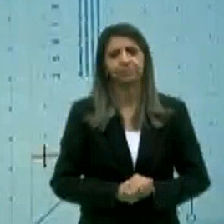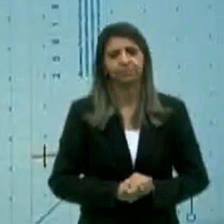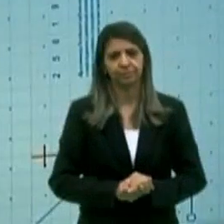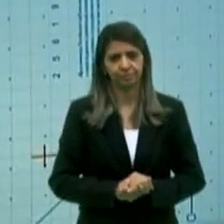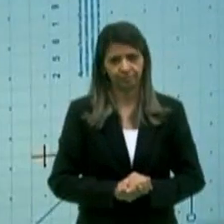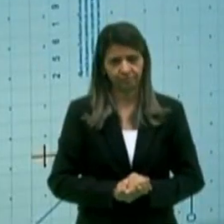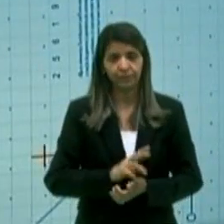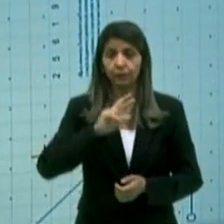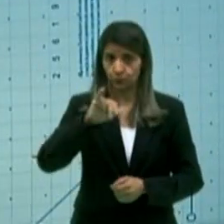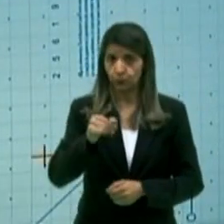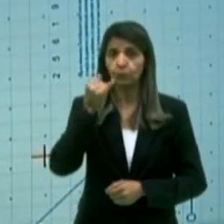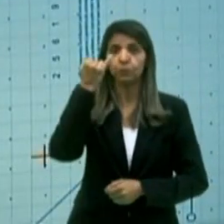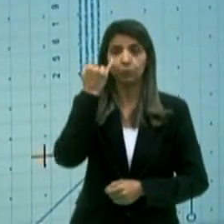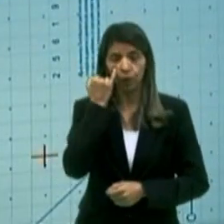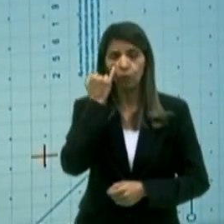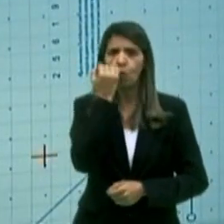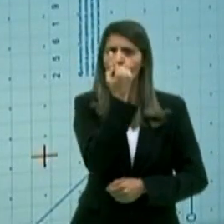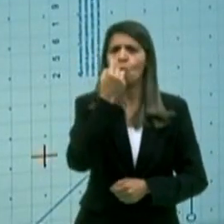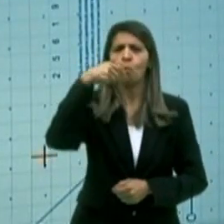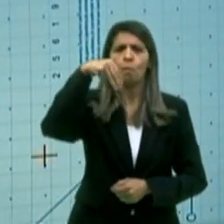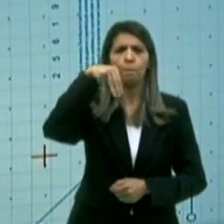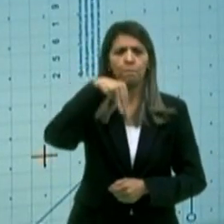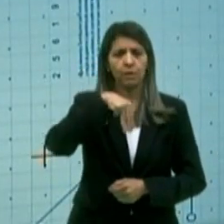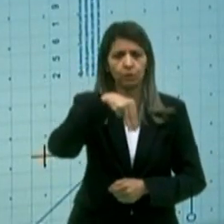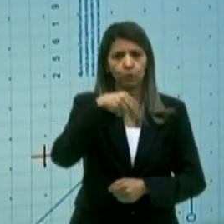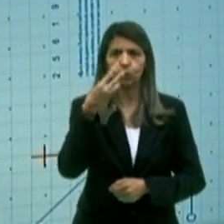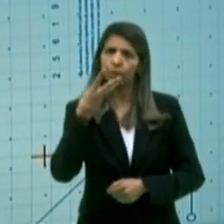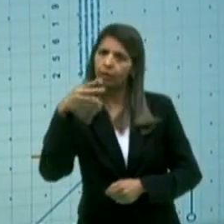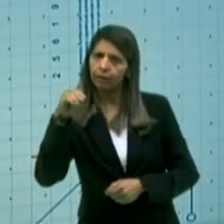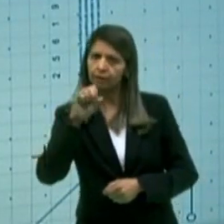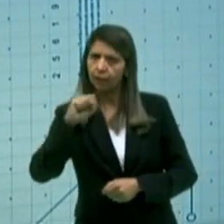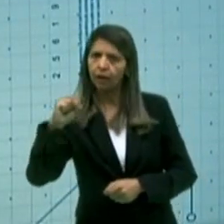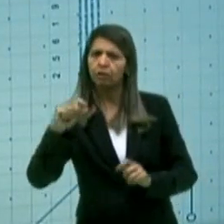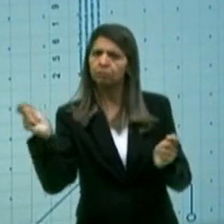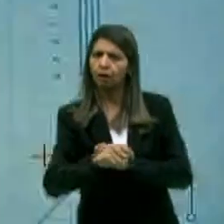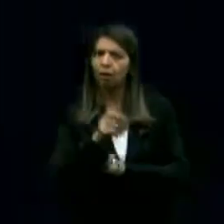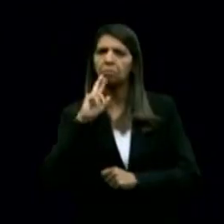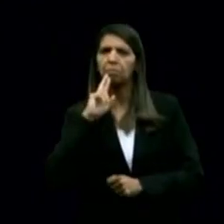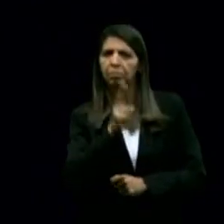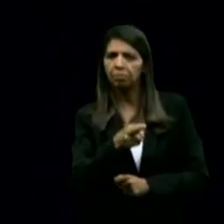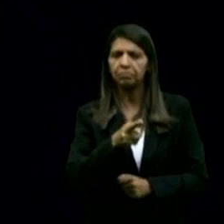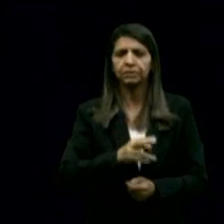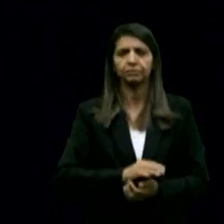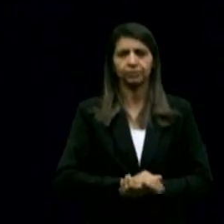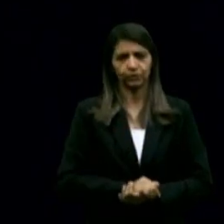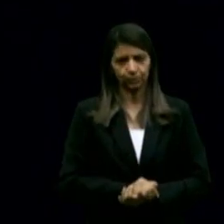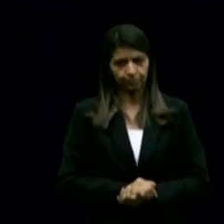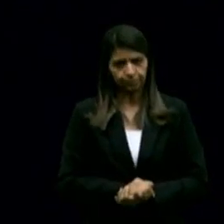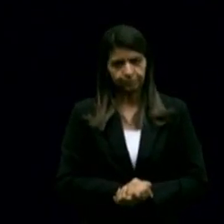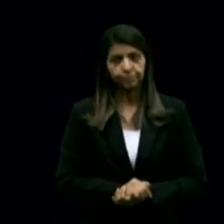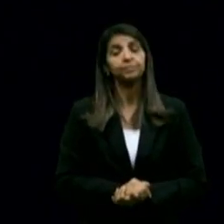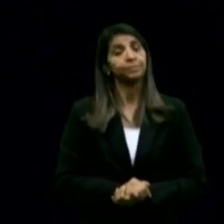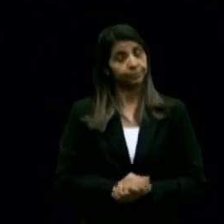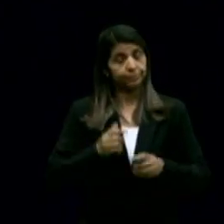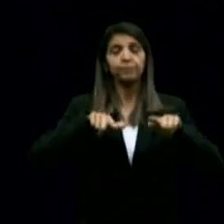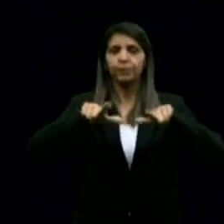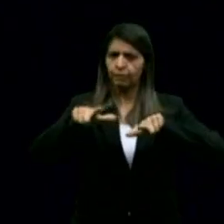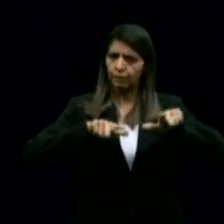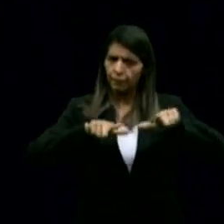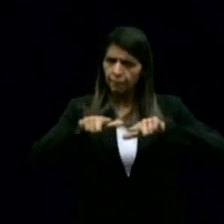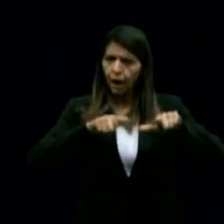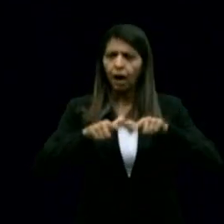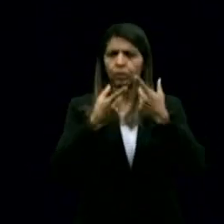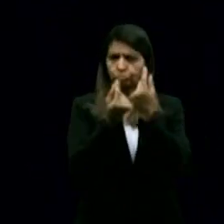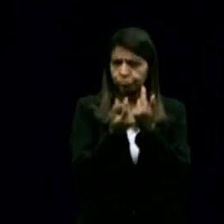Azevedo tem 1 minuto e 30 para dar essa resposta. A geração de emprego e